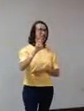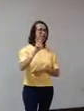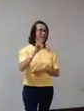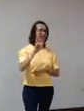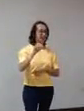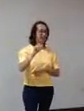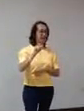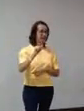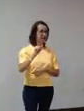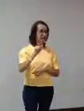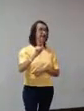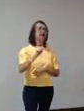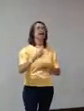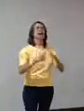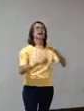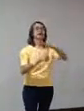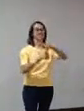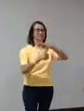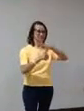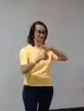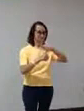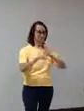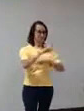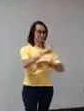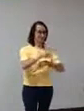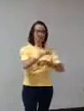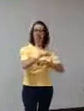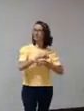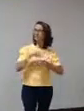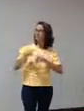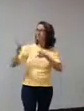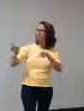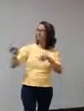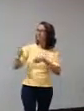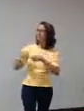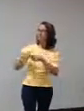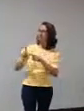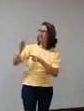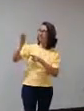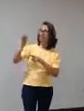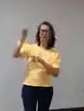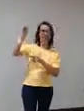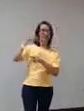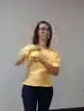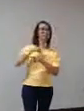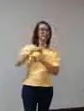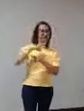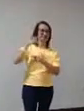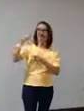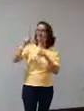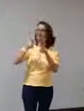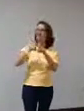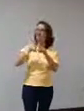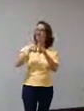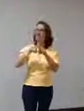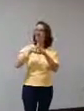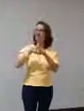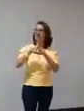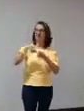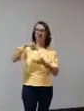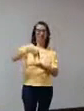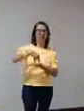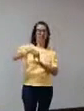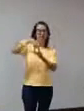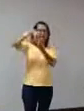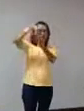departamentos, para mais um espaço em cima. Aqui ao lado são os elevadores para